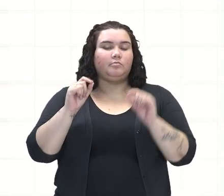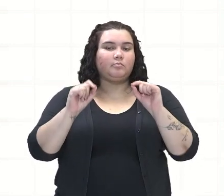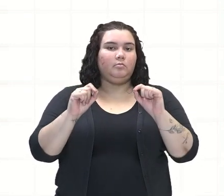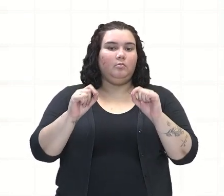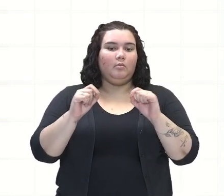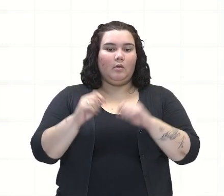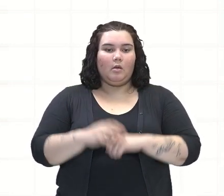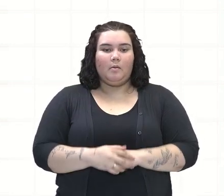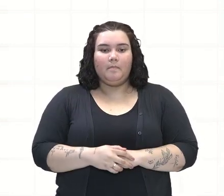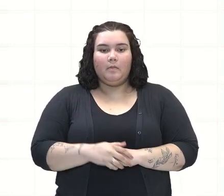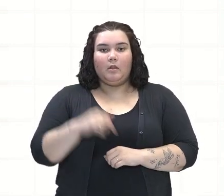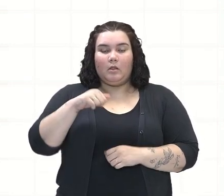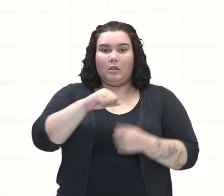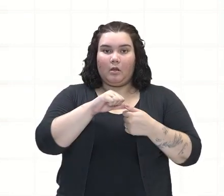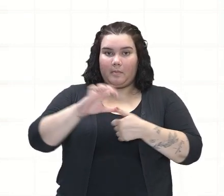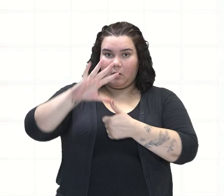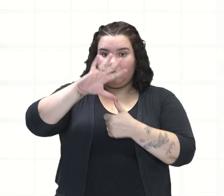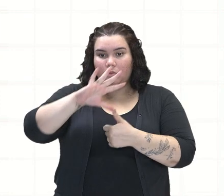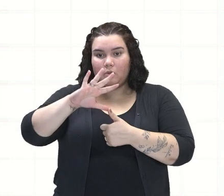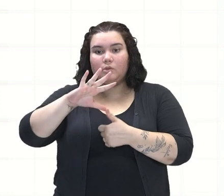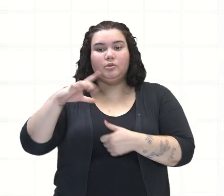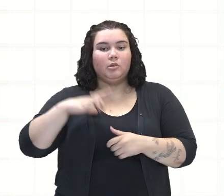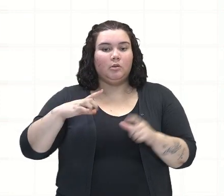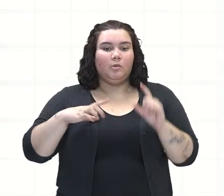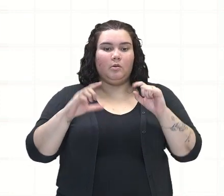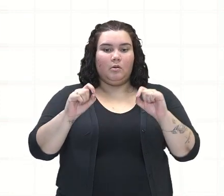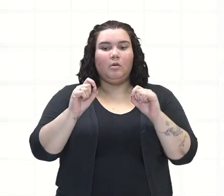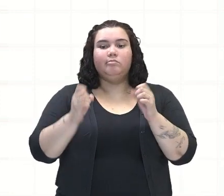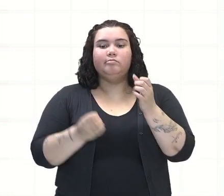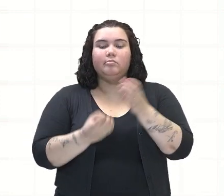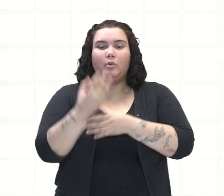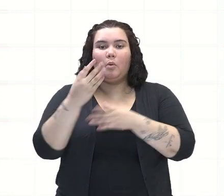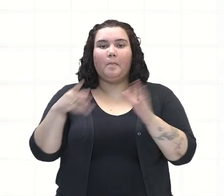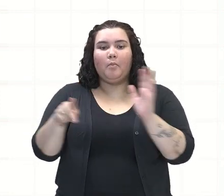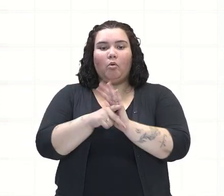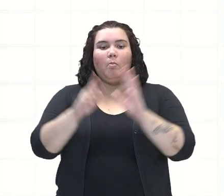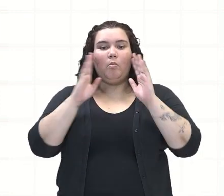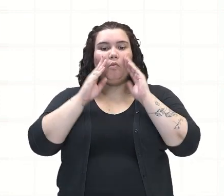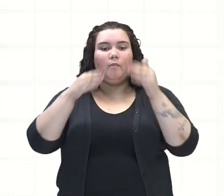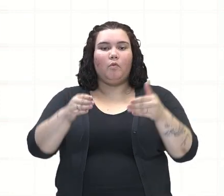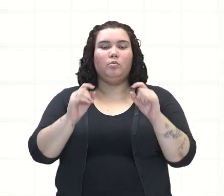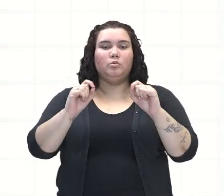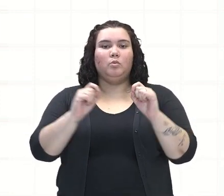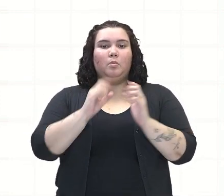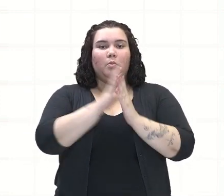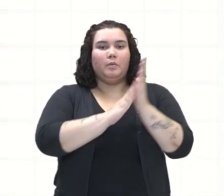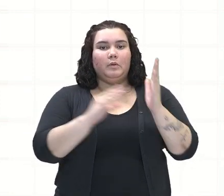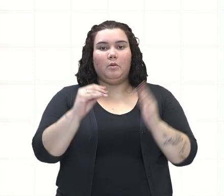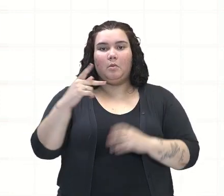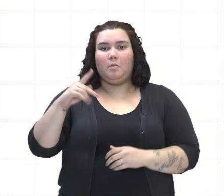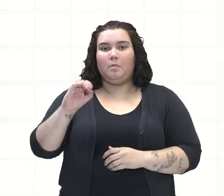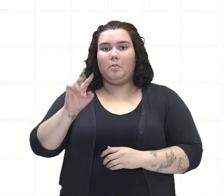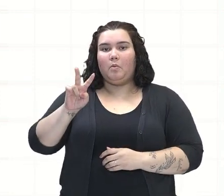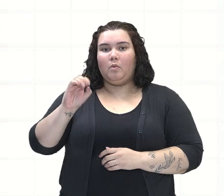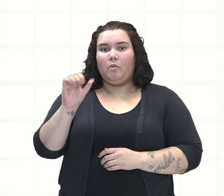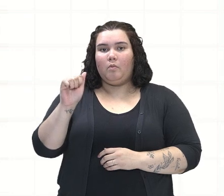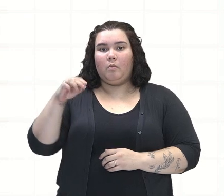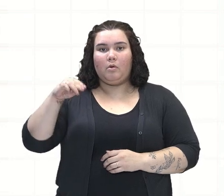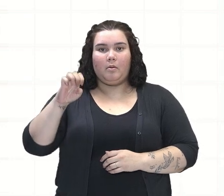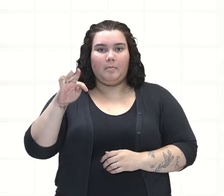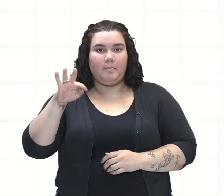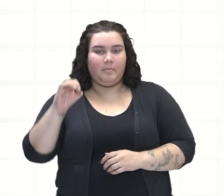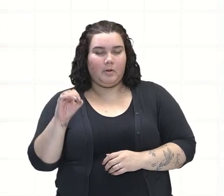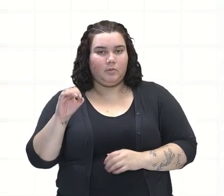pela Inglaterra na América do Norte, foi essencialmente, predominantemente, o modelo de povoamento. Foram as colônias de